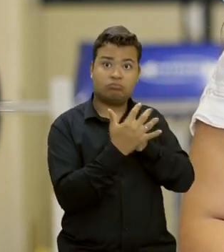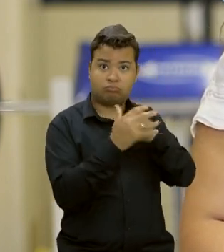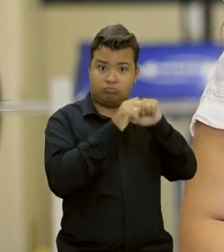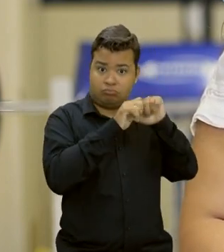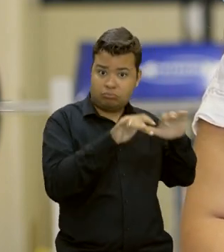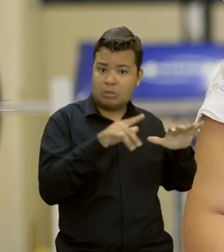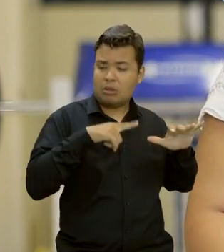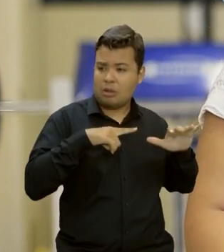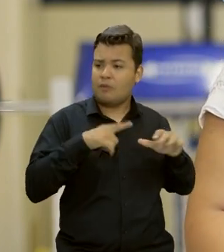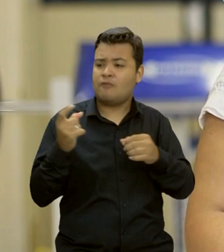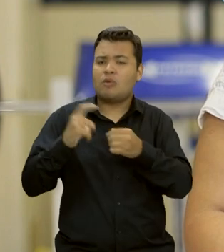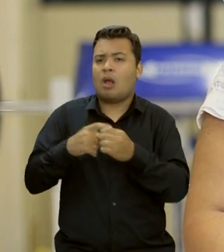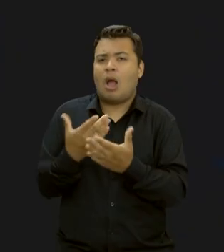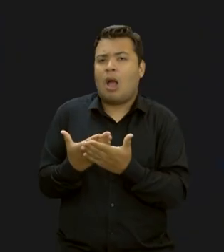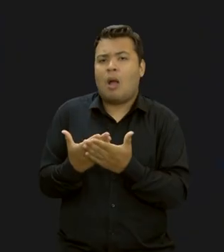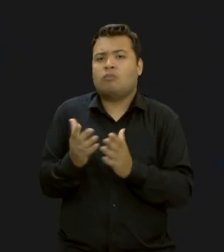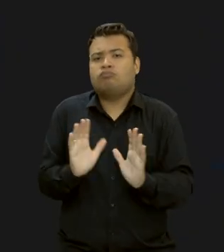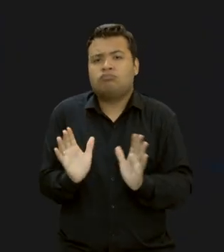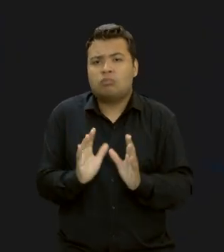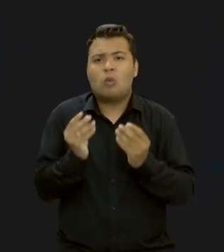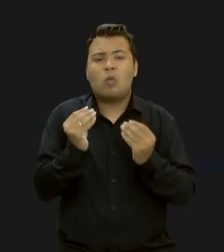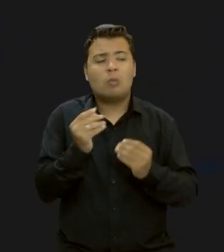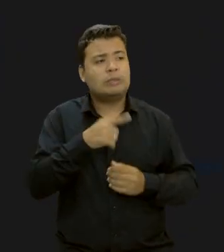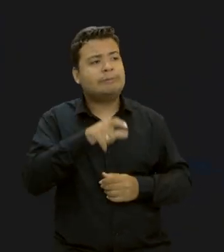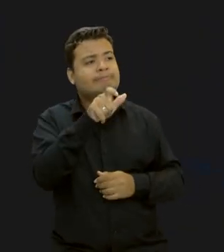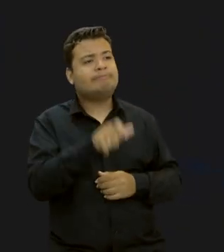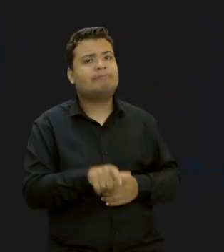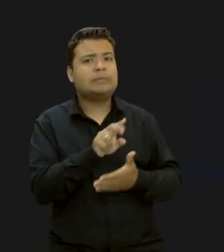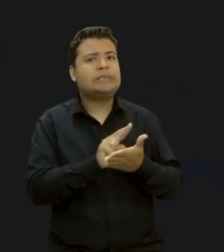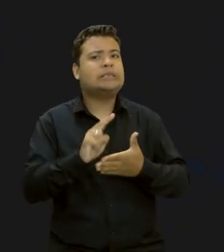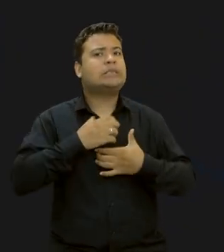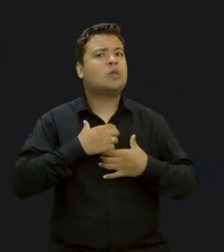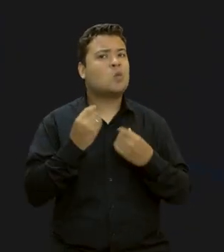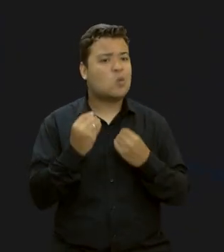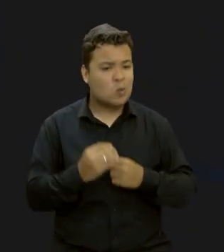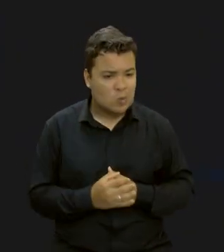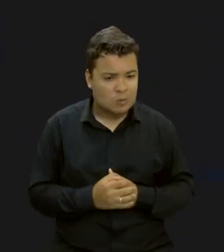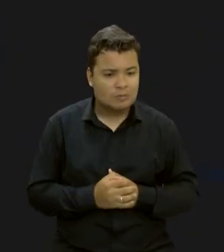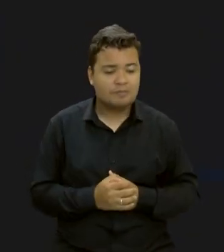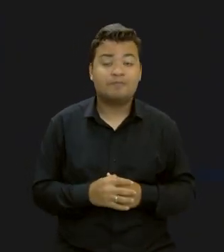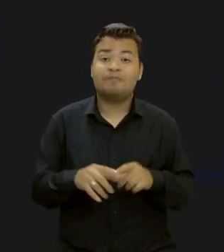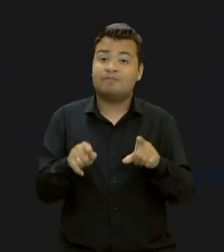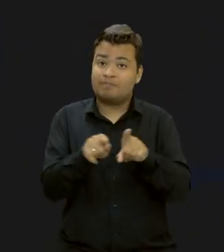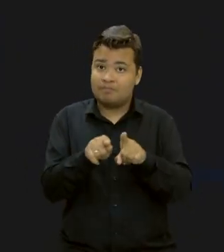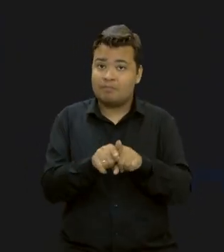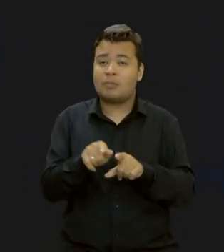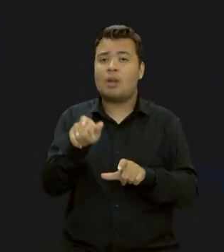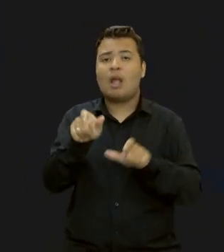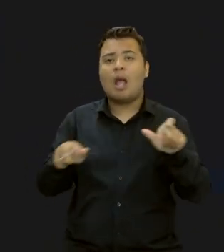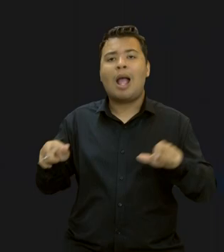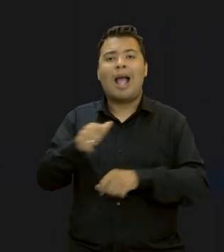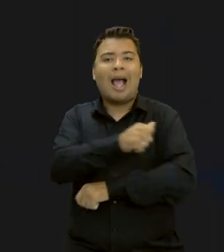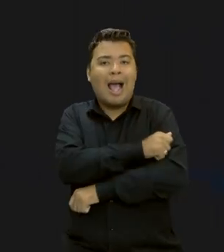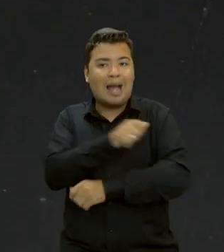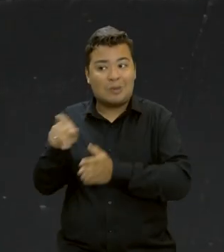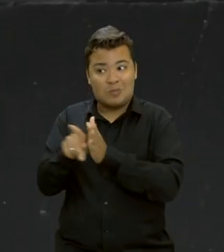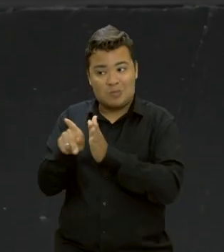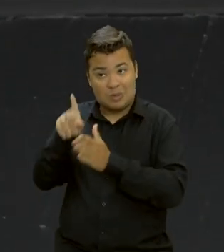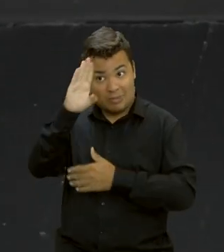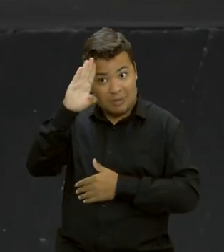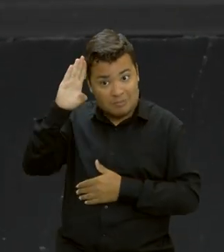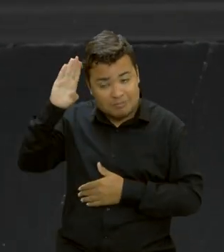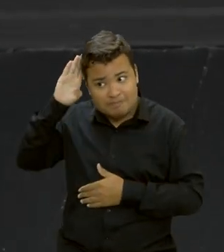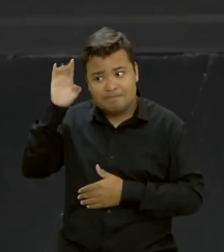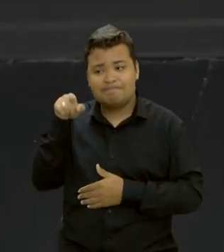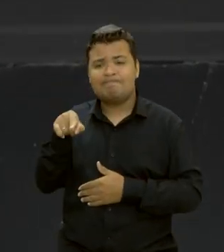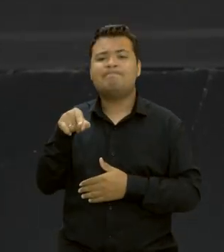universitário nesse momento sente? Mas uma realidade que precisa também ficar clara é que o universitário, o estudante universitário por si só, ele